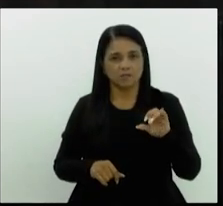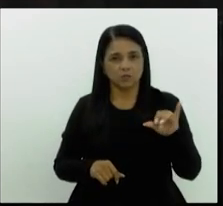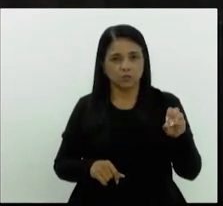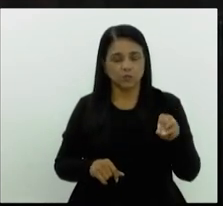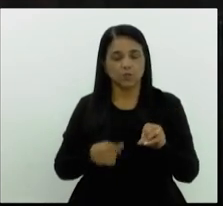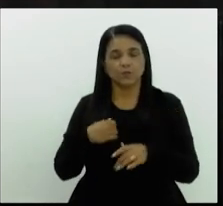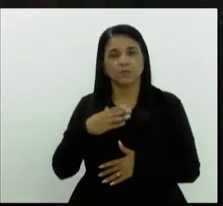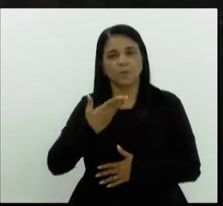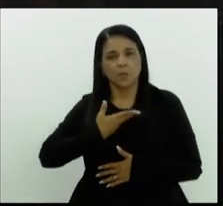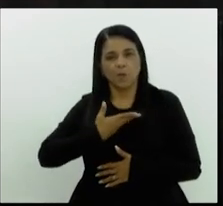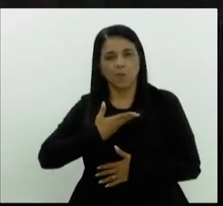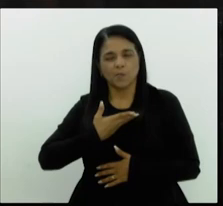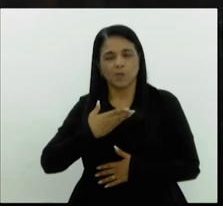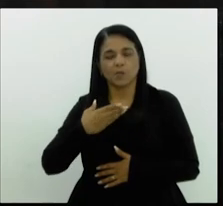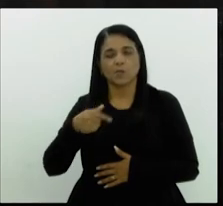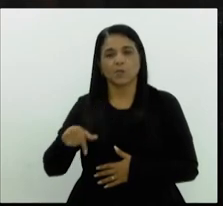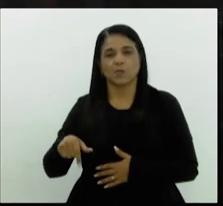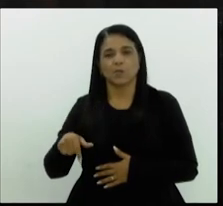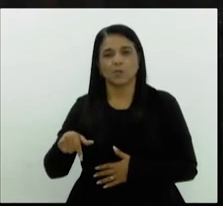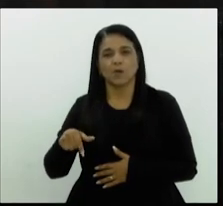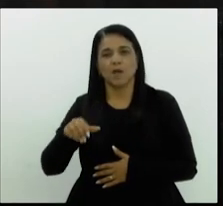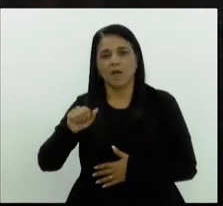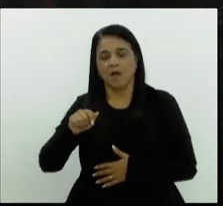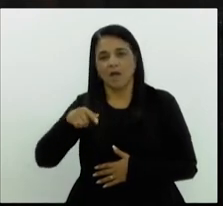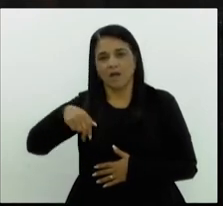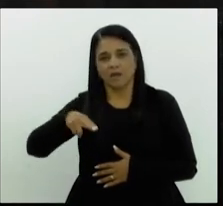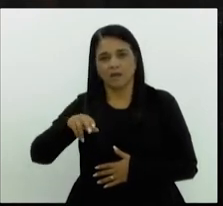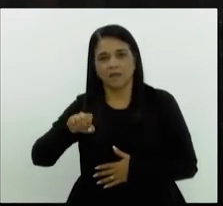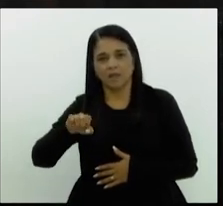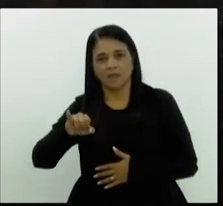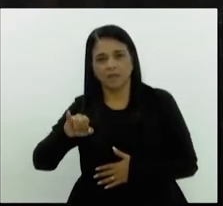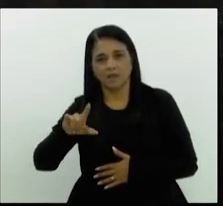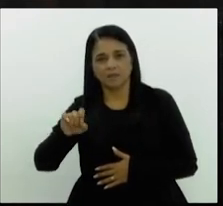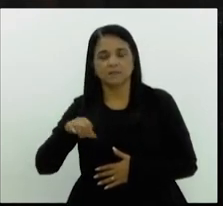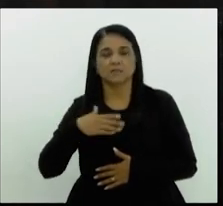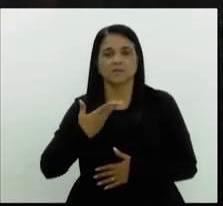meu amigo irmão Aquiles, minha irmã Ada,